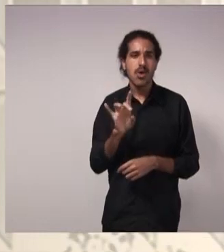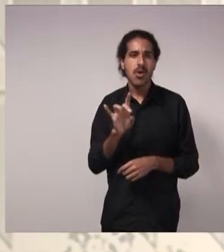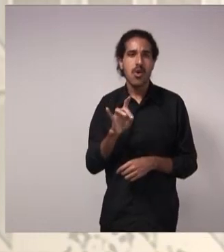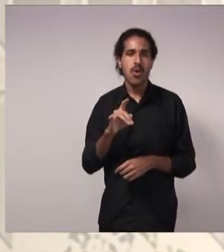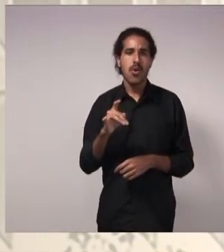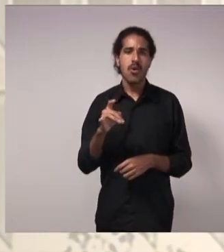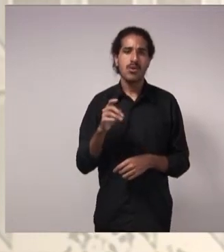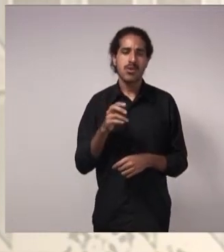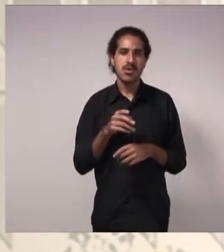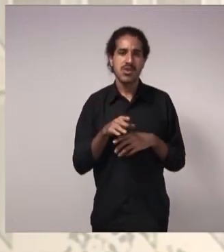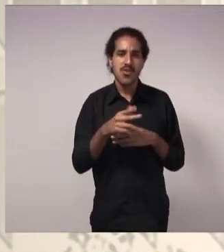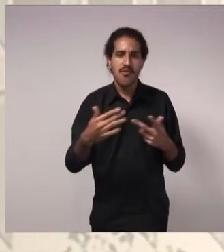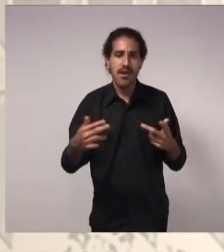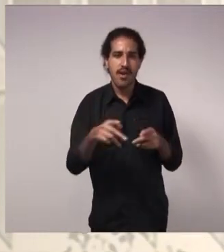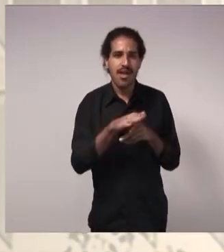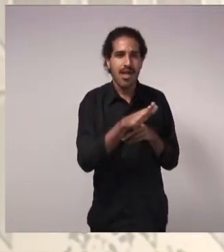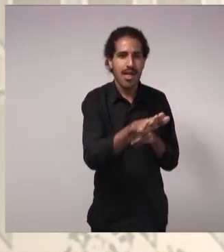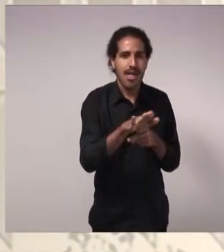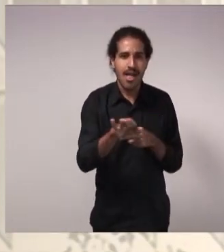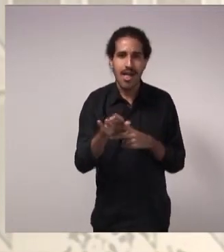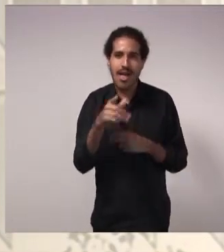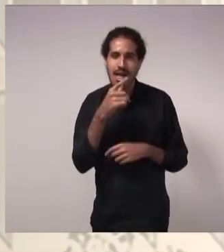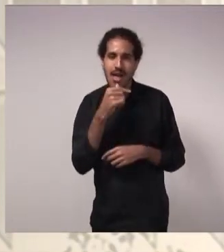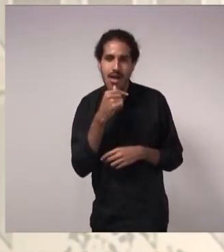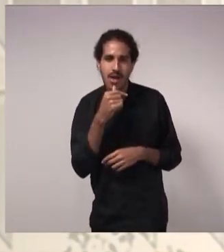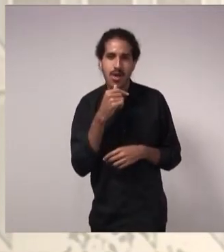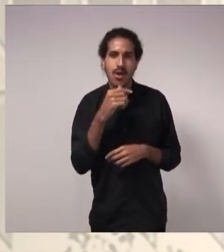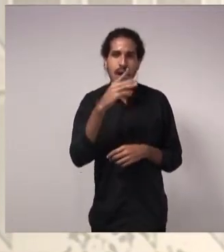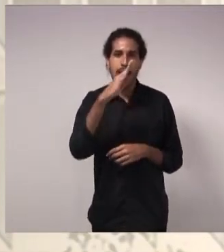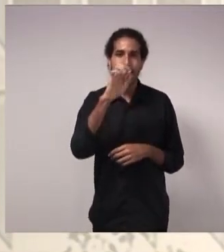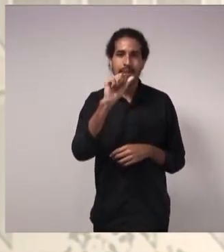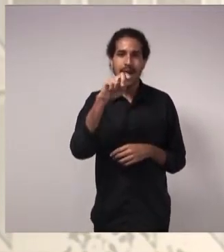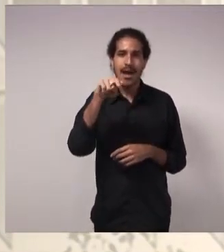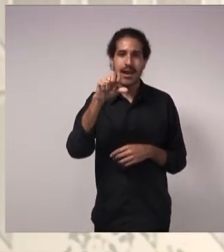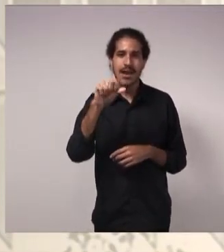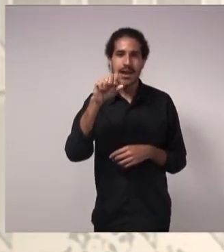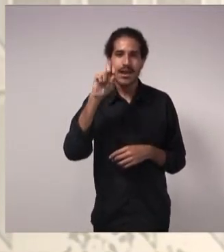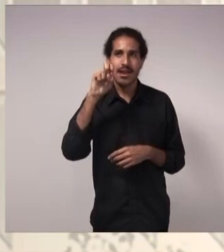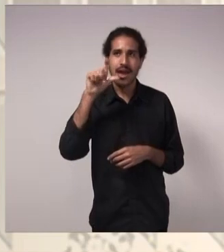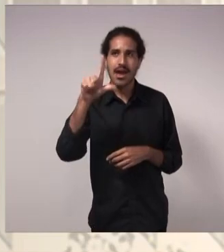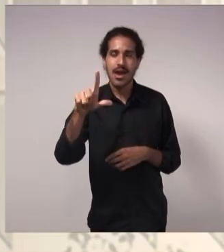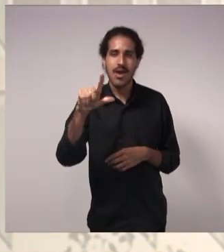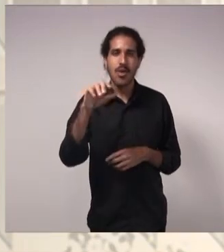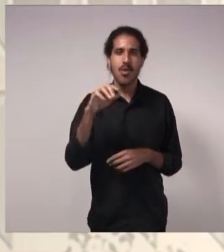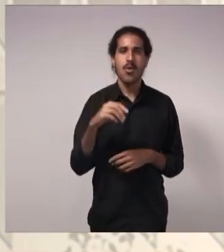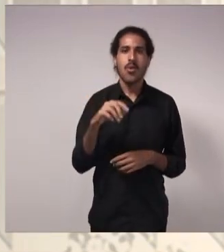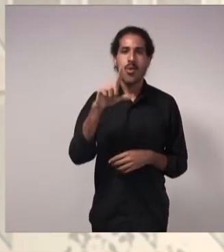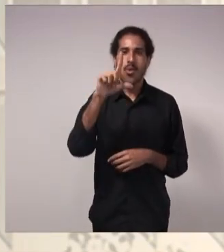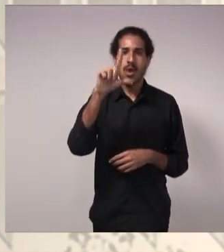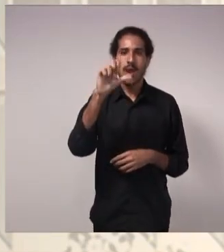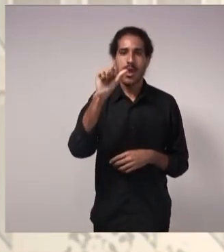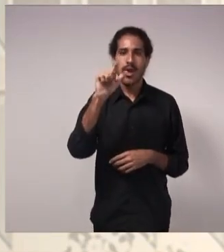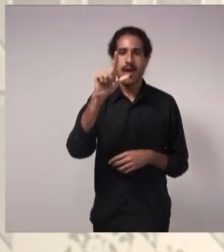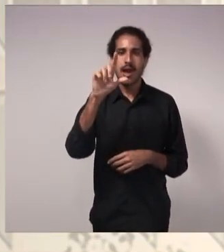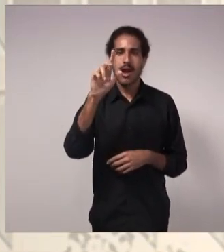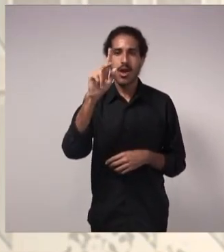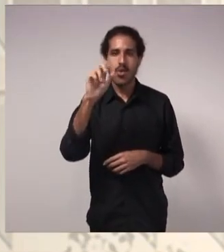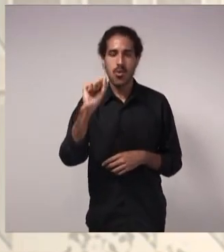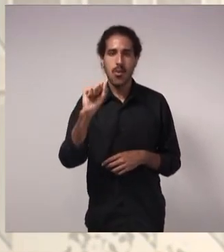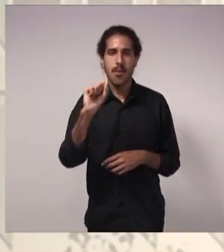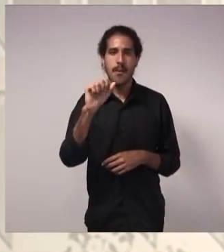nosso caso aqui, o Bananal, o próprio Lago Paranoá, que nunca foi previsto para ser um reservatório de abastecimento.